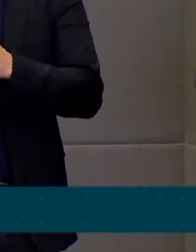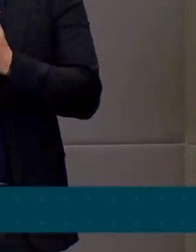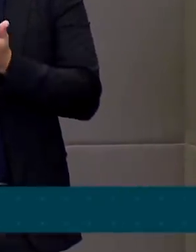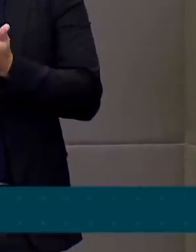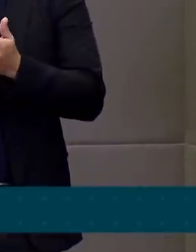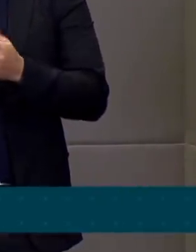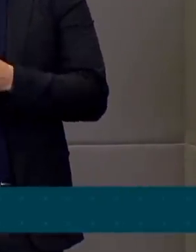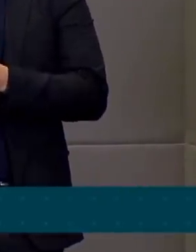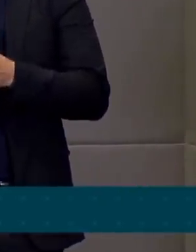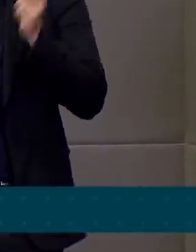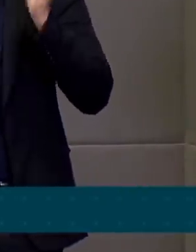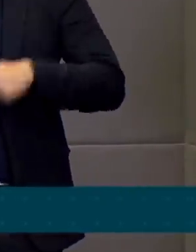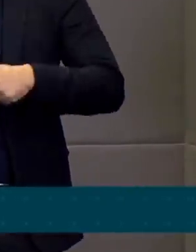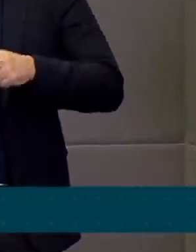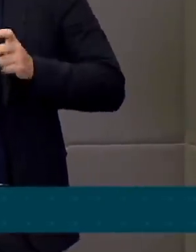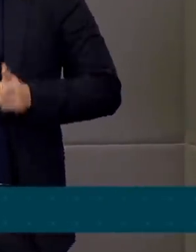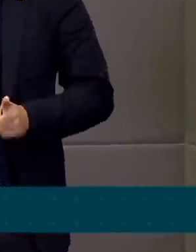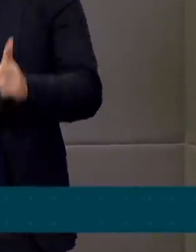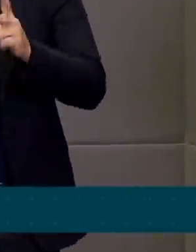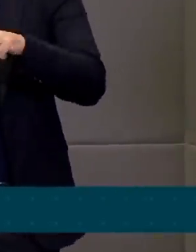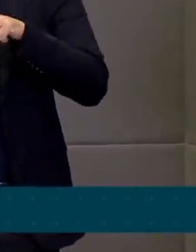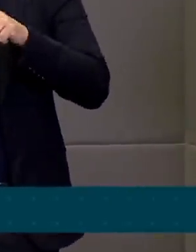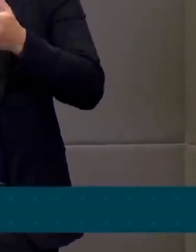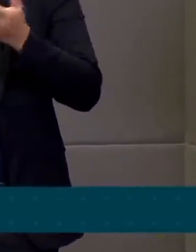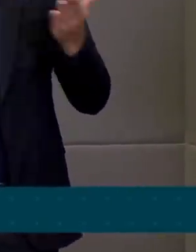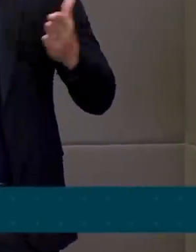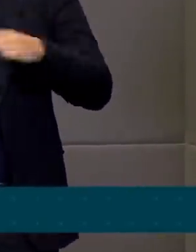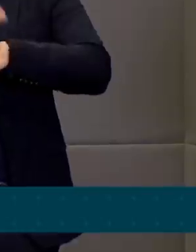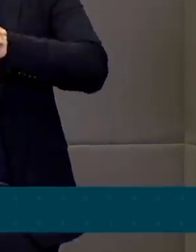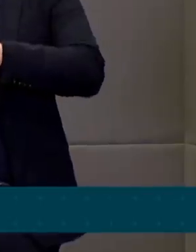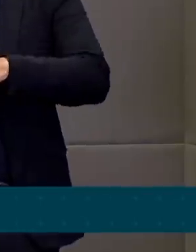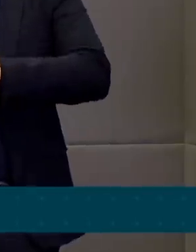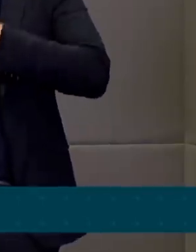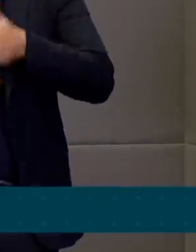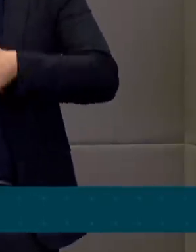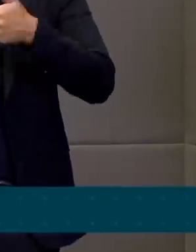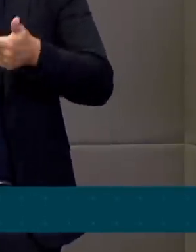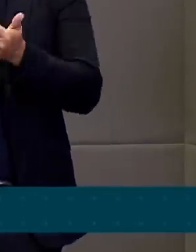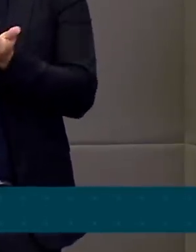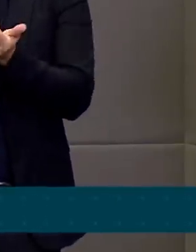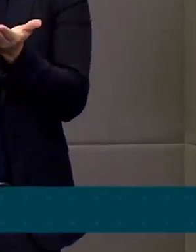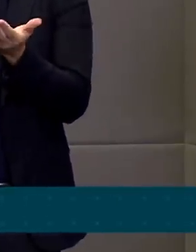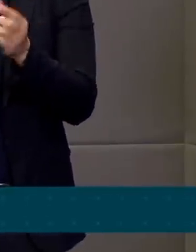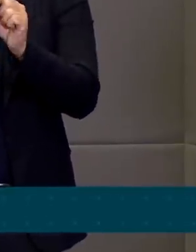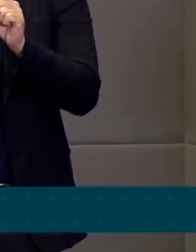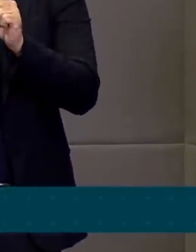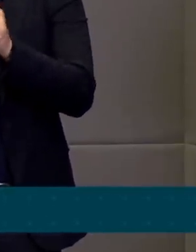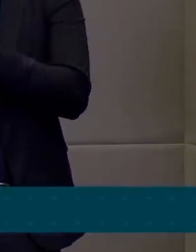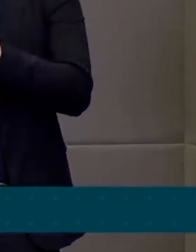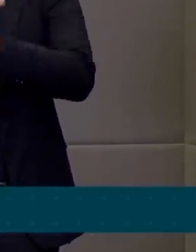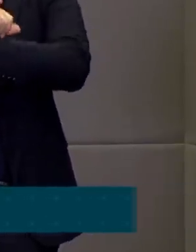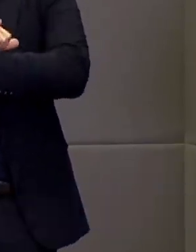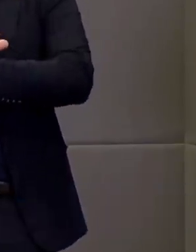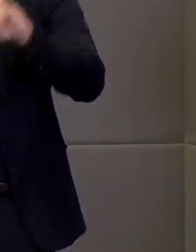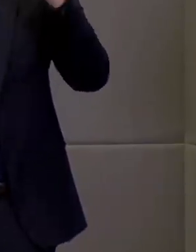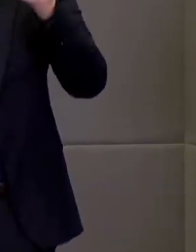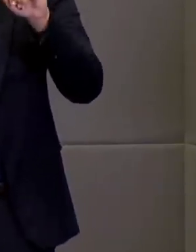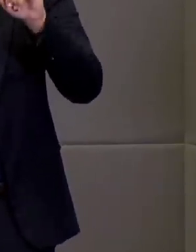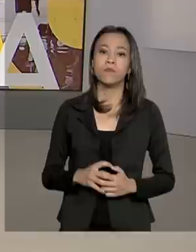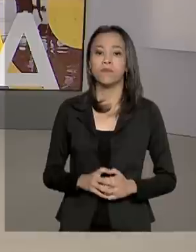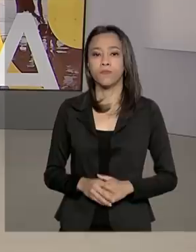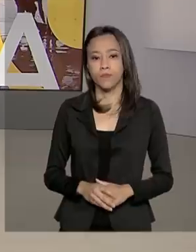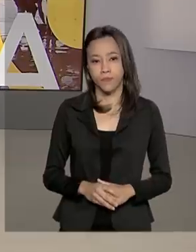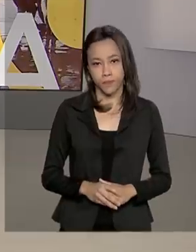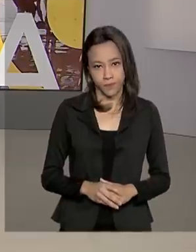continuar, por intermédio de vocês em especial, dando boas notícias à nossa sociedade.